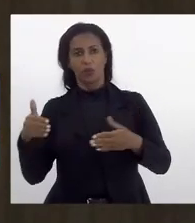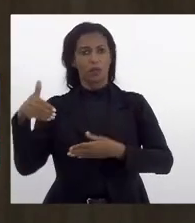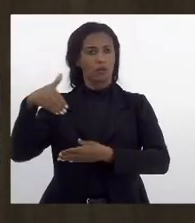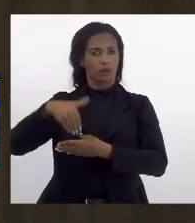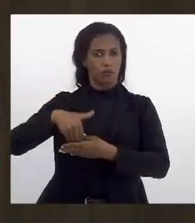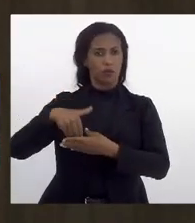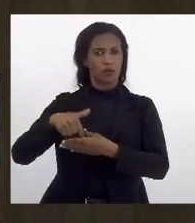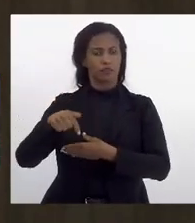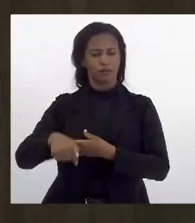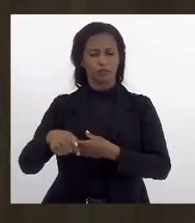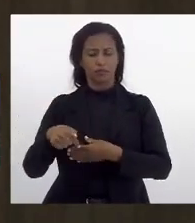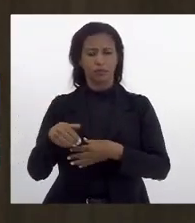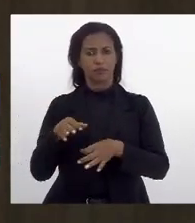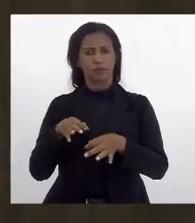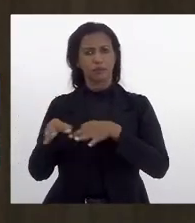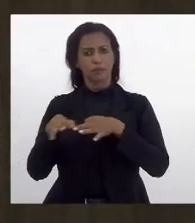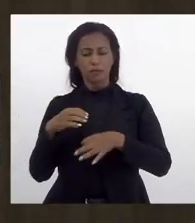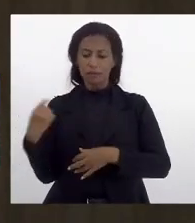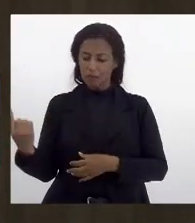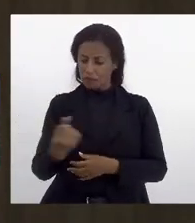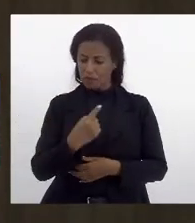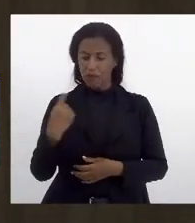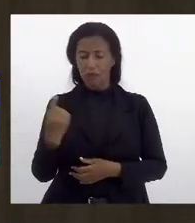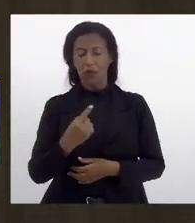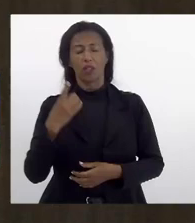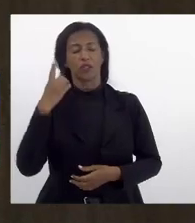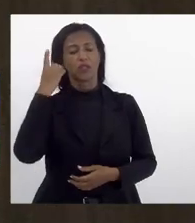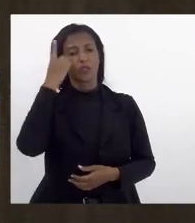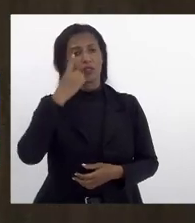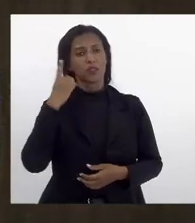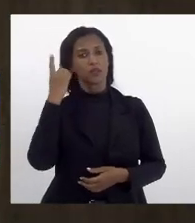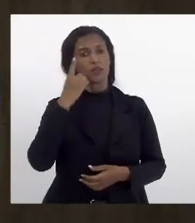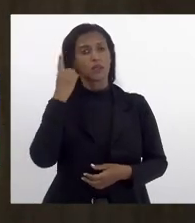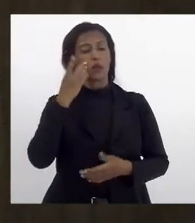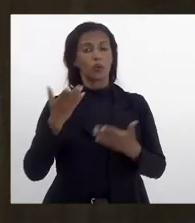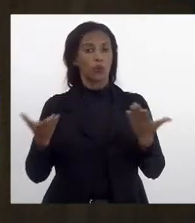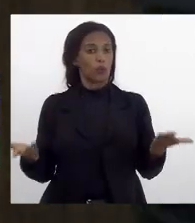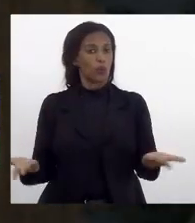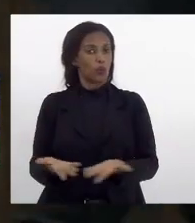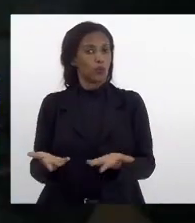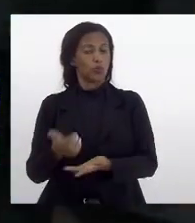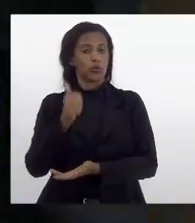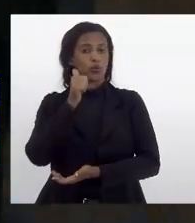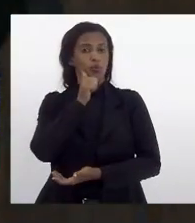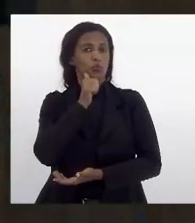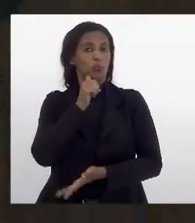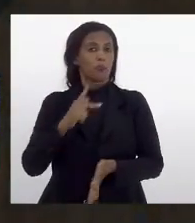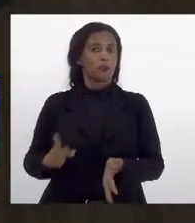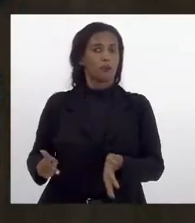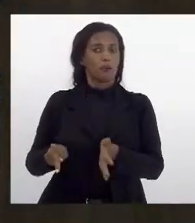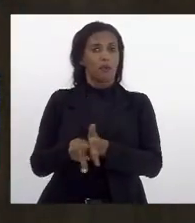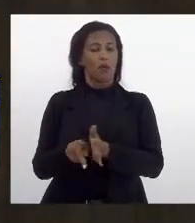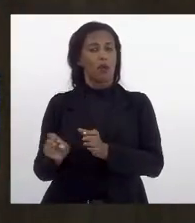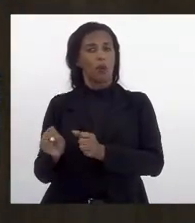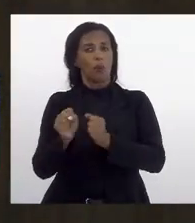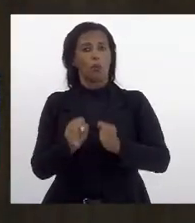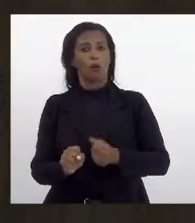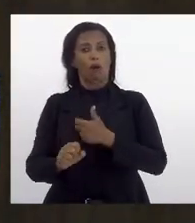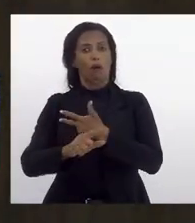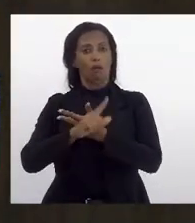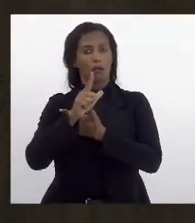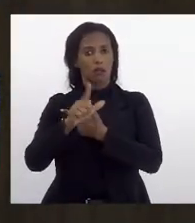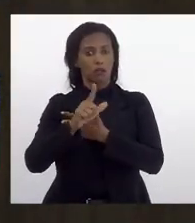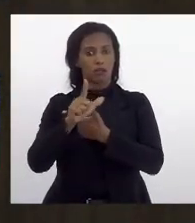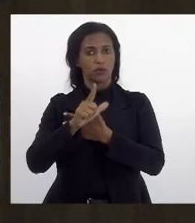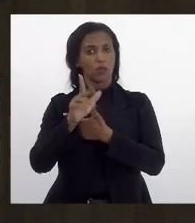também até mesmo nós deputadas hoje mulheres pertencentes ao poder legislativo